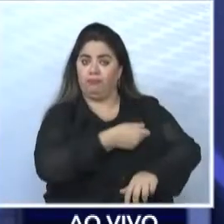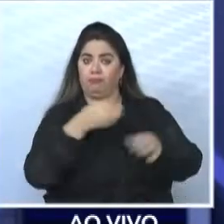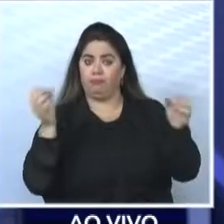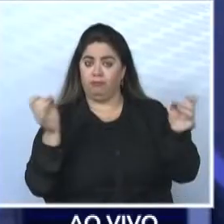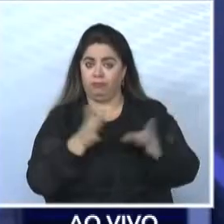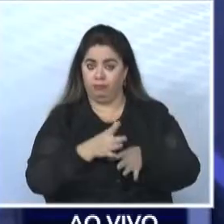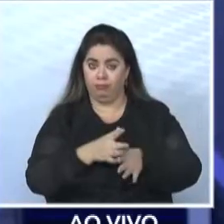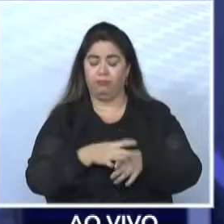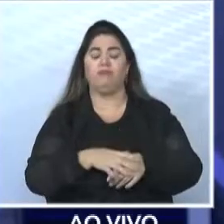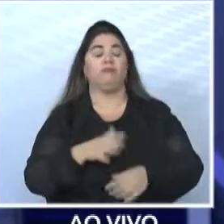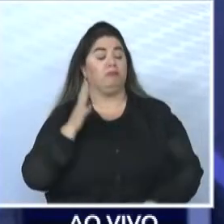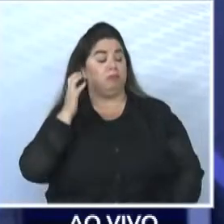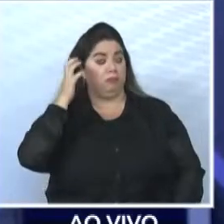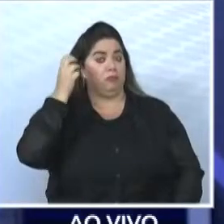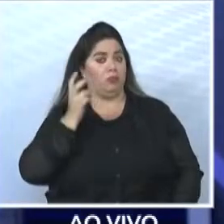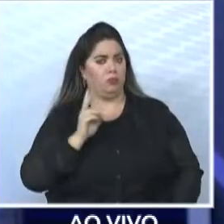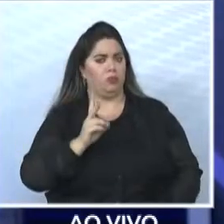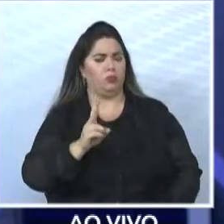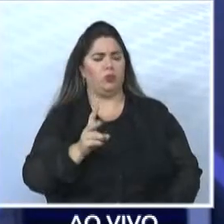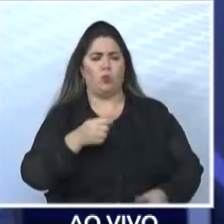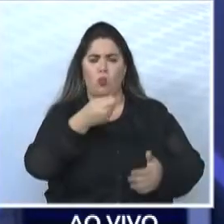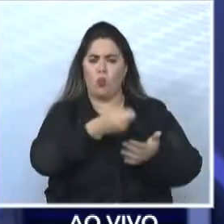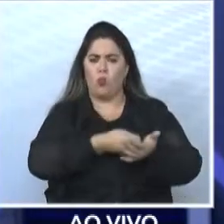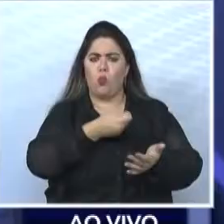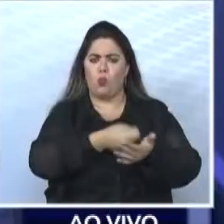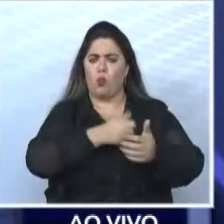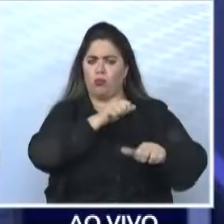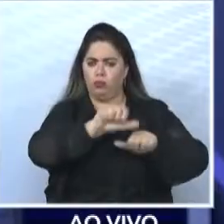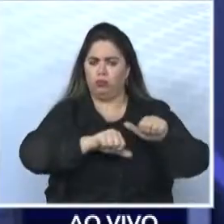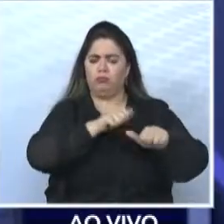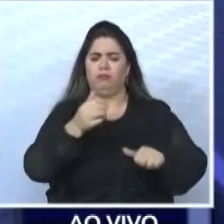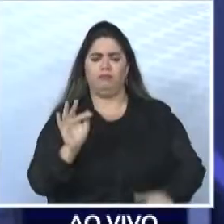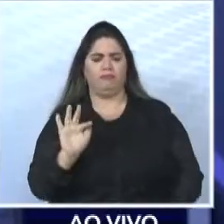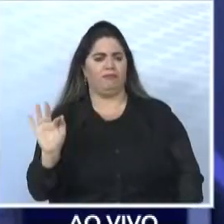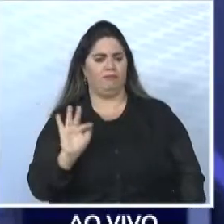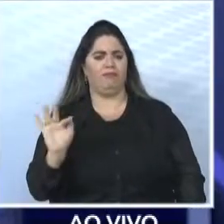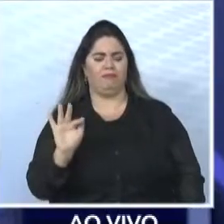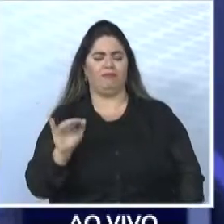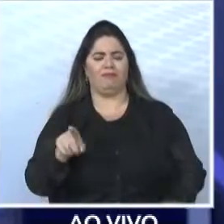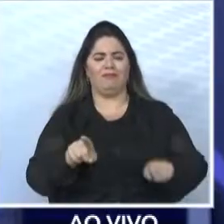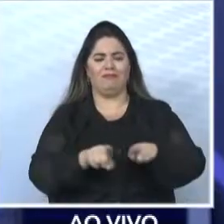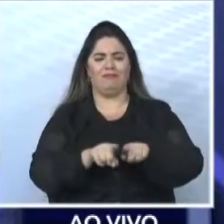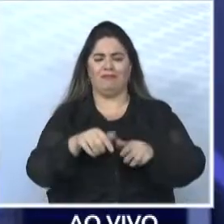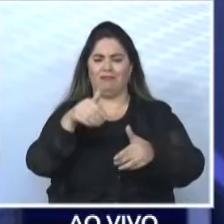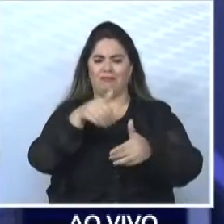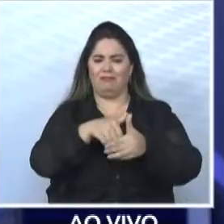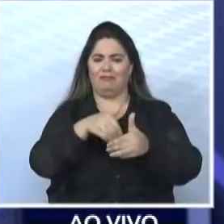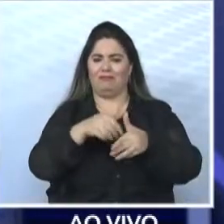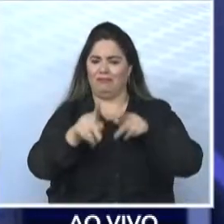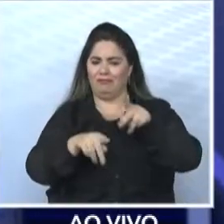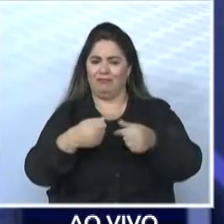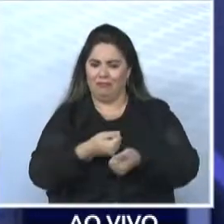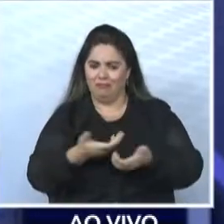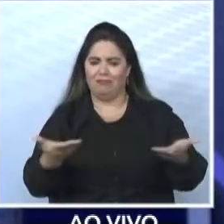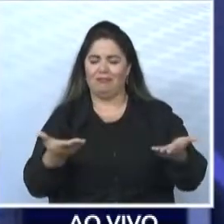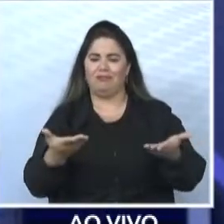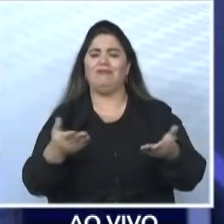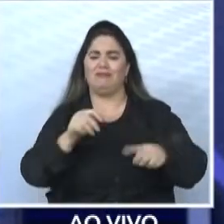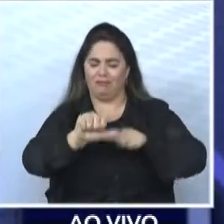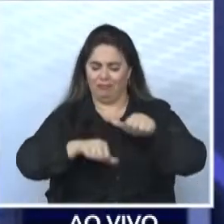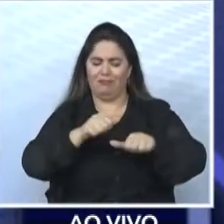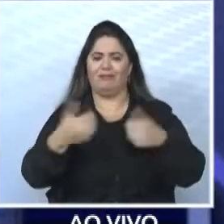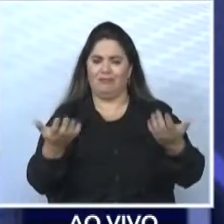que continua firme na luta pela transformação de Franca e conta com os votos da população que busca a renovação. A